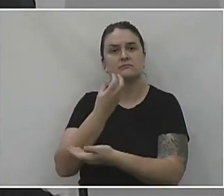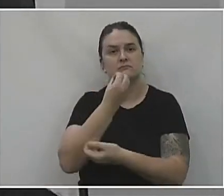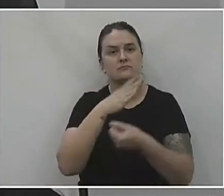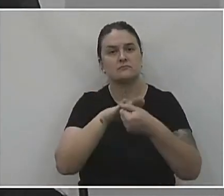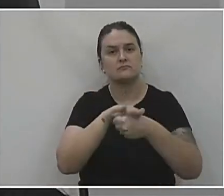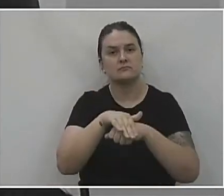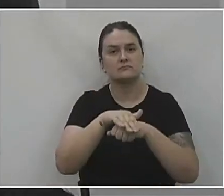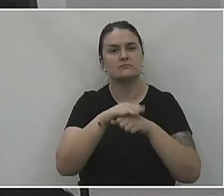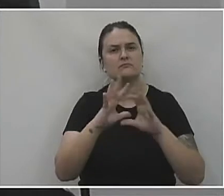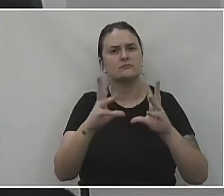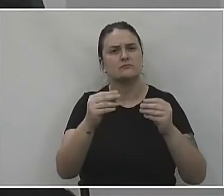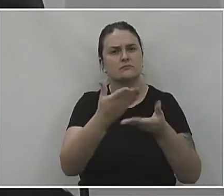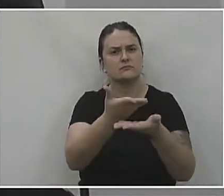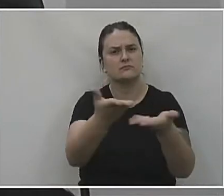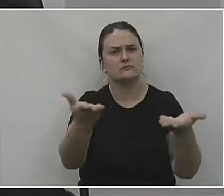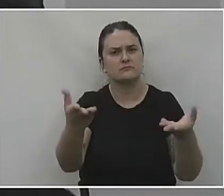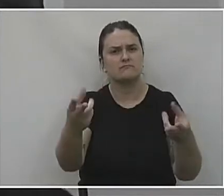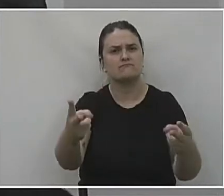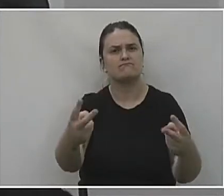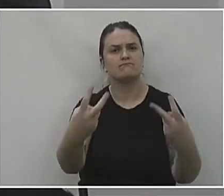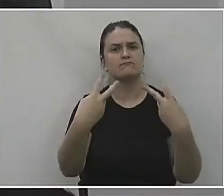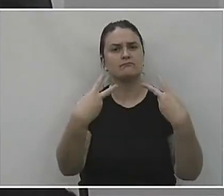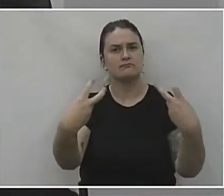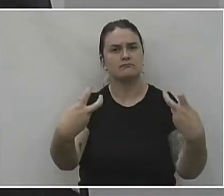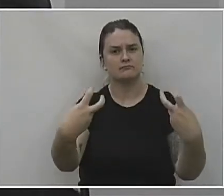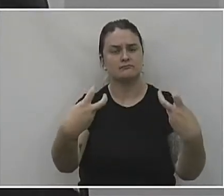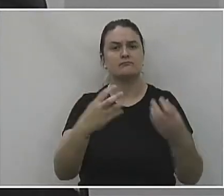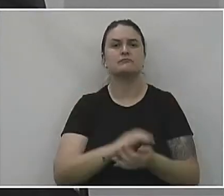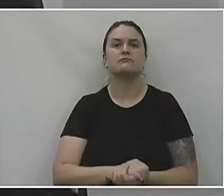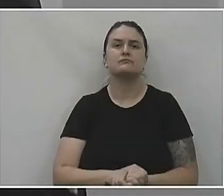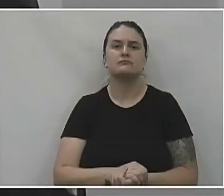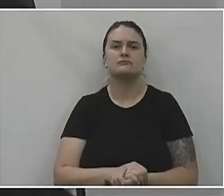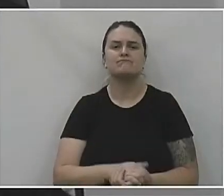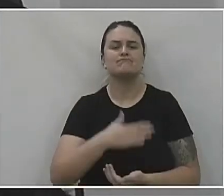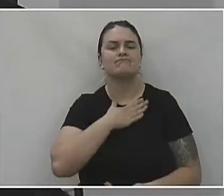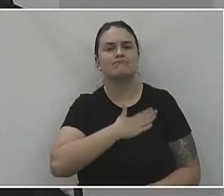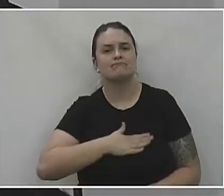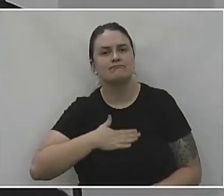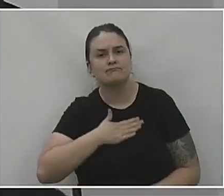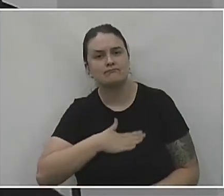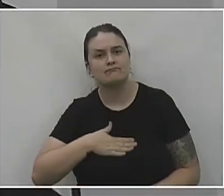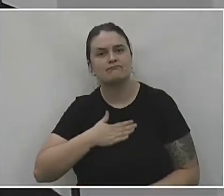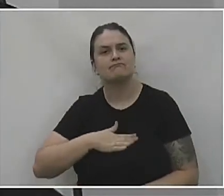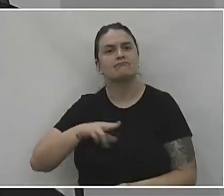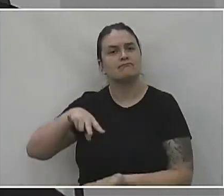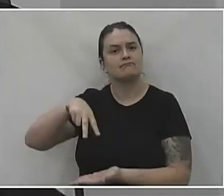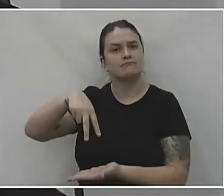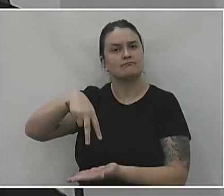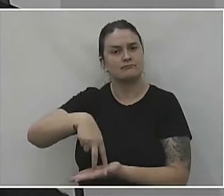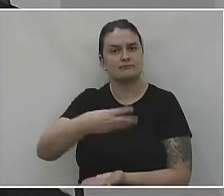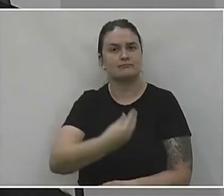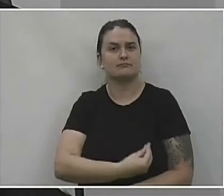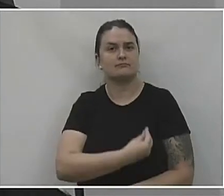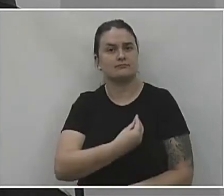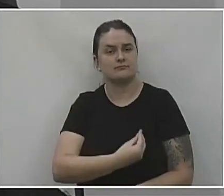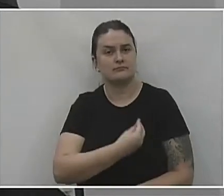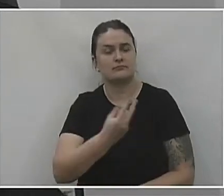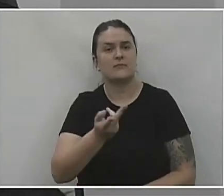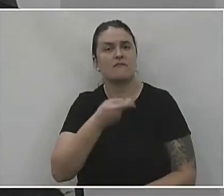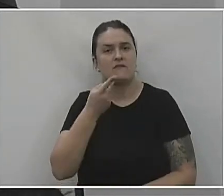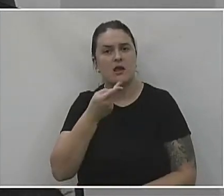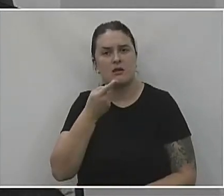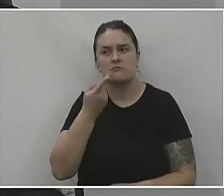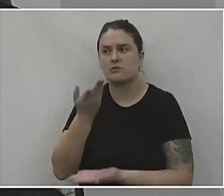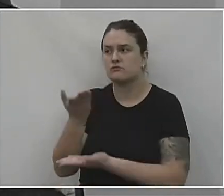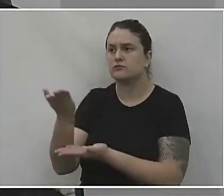noite a todos que nos acompanham pela internet. É um prazer estar aqui presente para falar aos